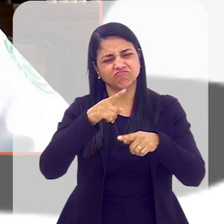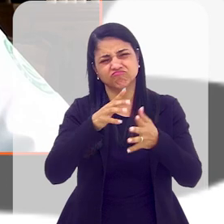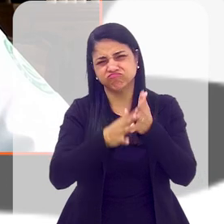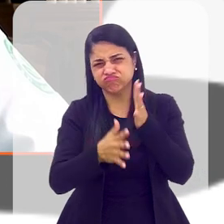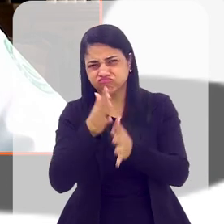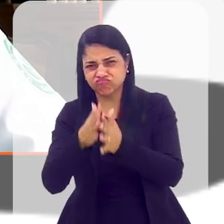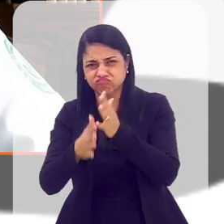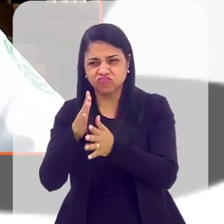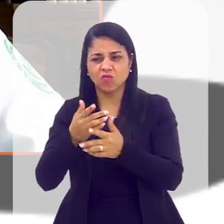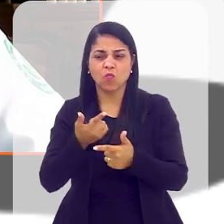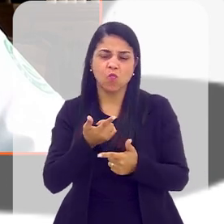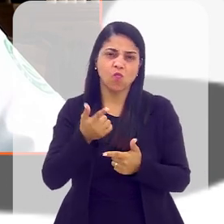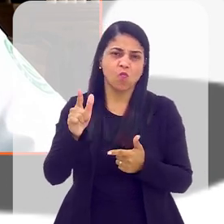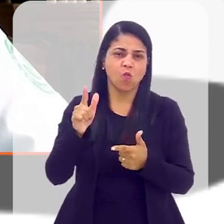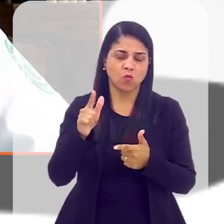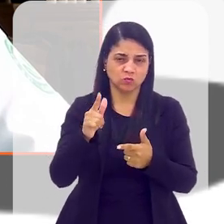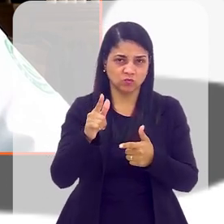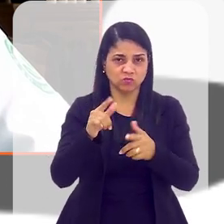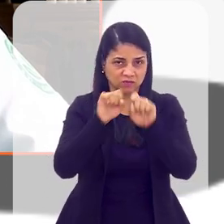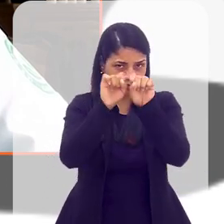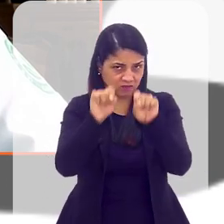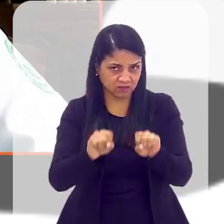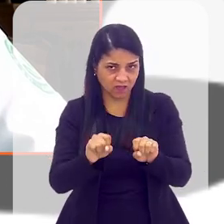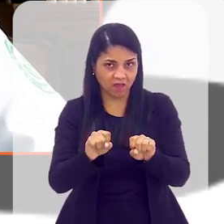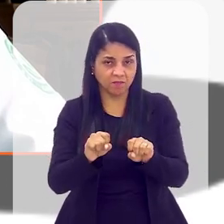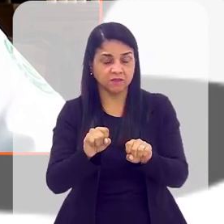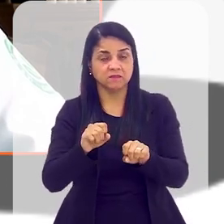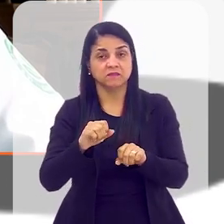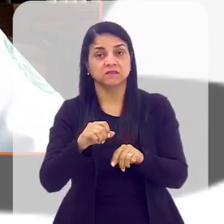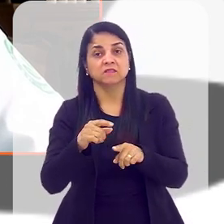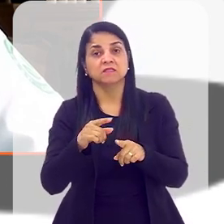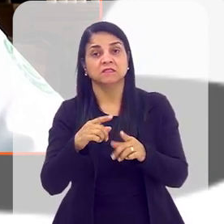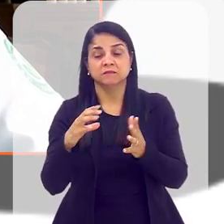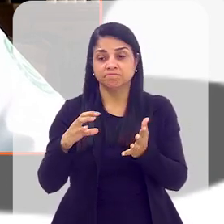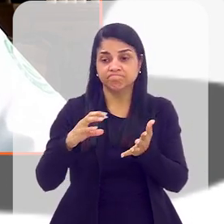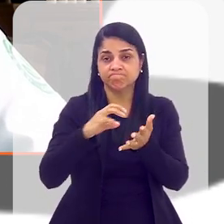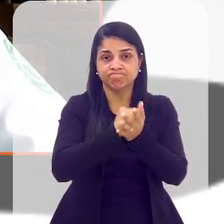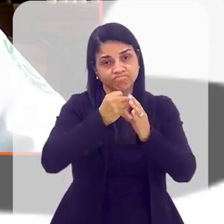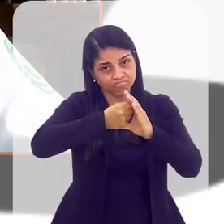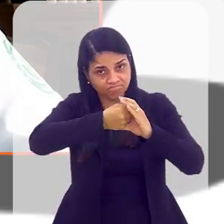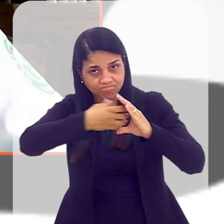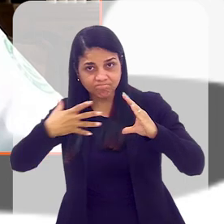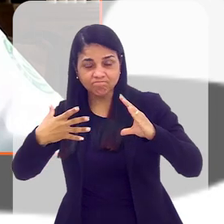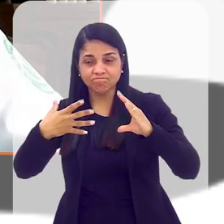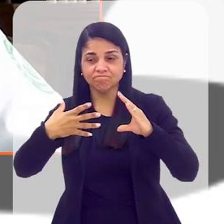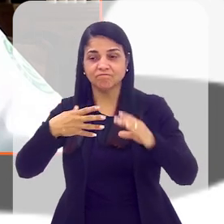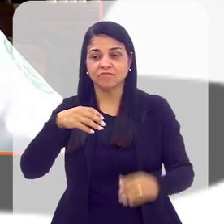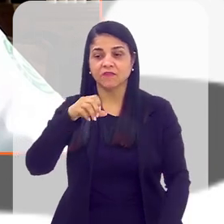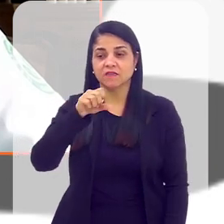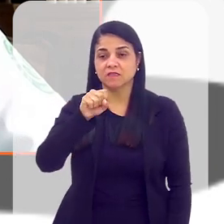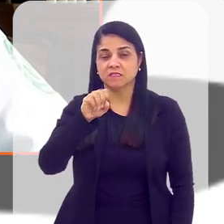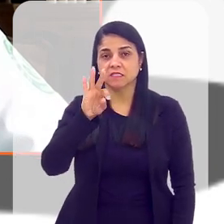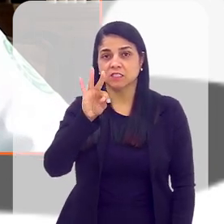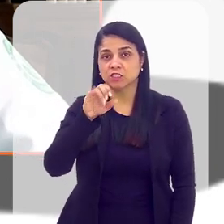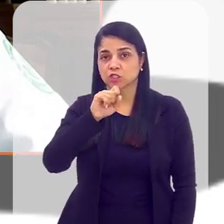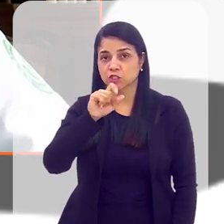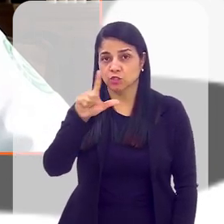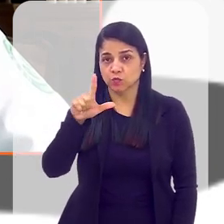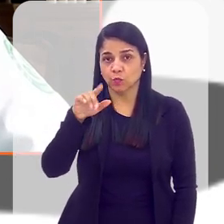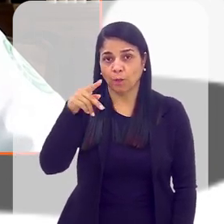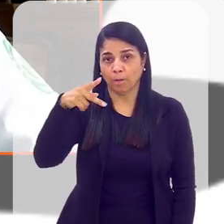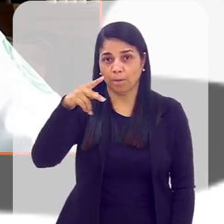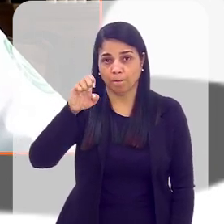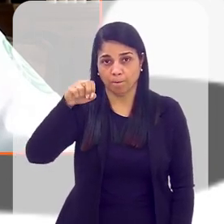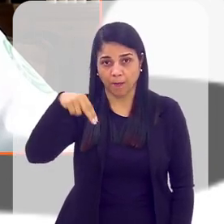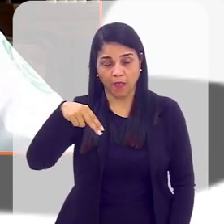de aço, como o Light Steel Frame, e nós resolvemos caracterizar o sistema com um nome chamado Steel Panel. Infelizmente, esse nome não